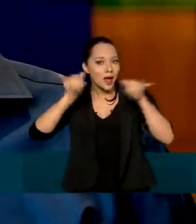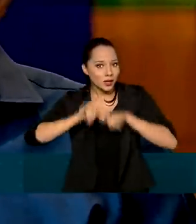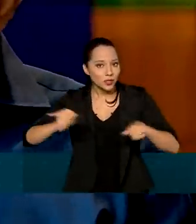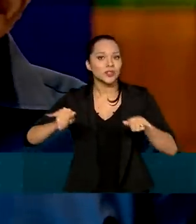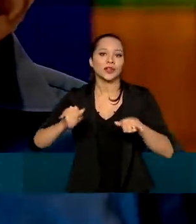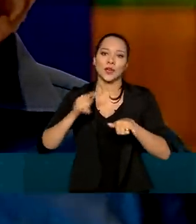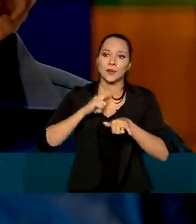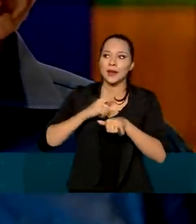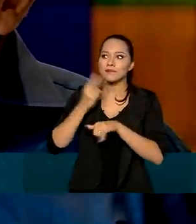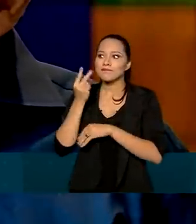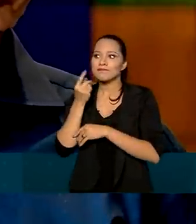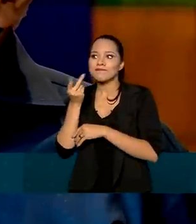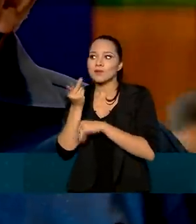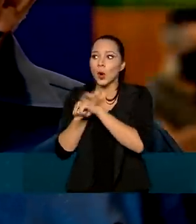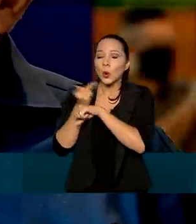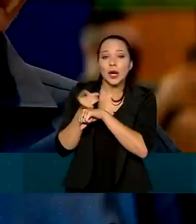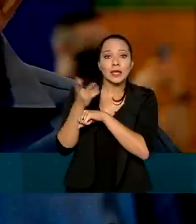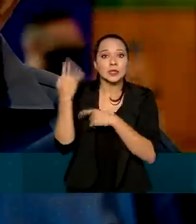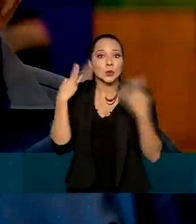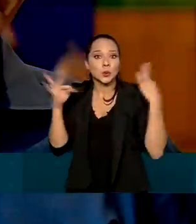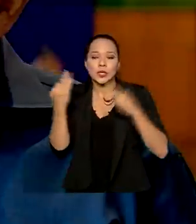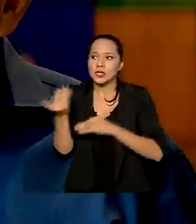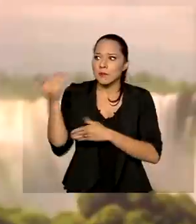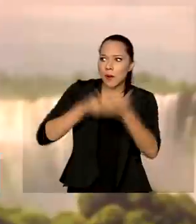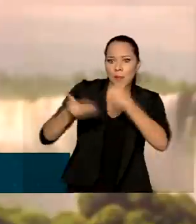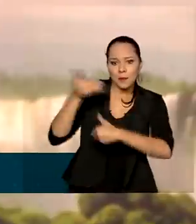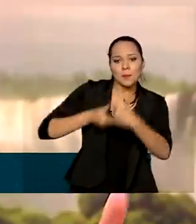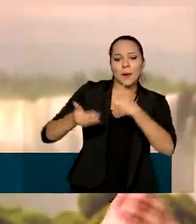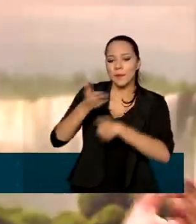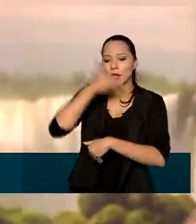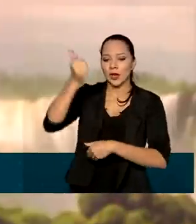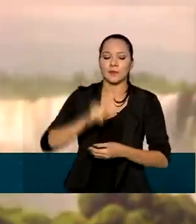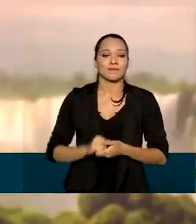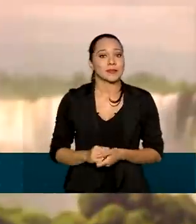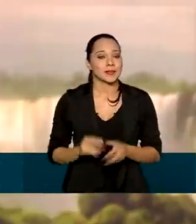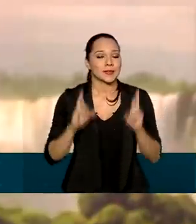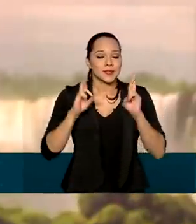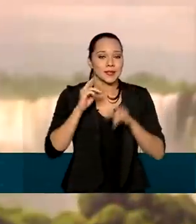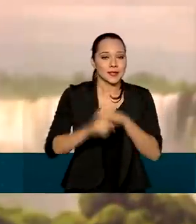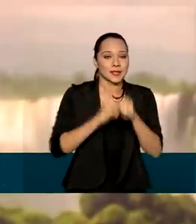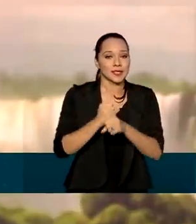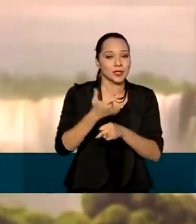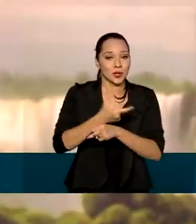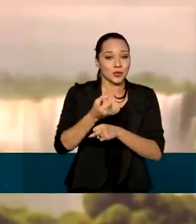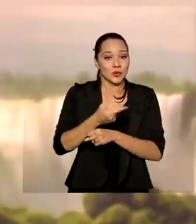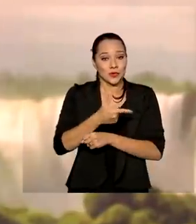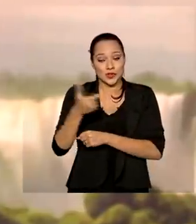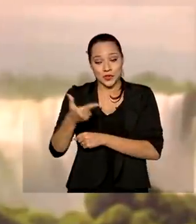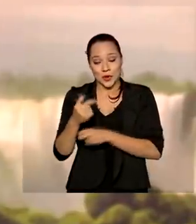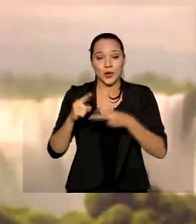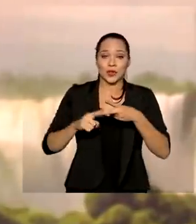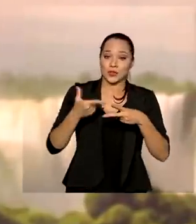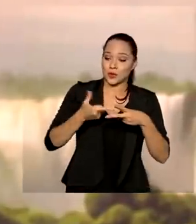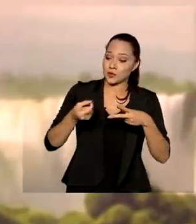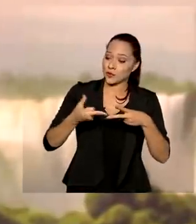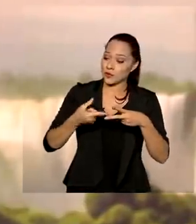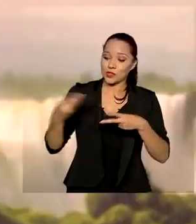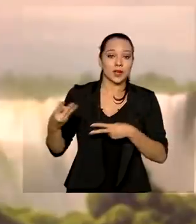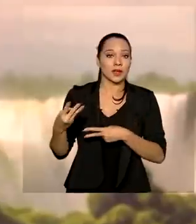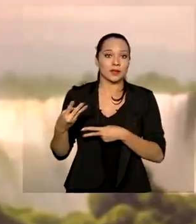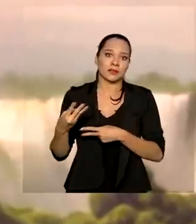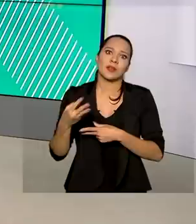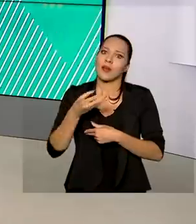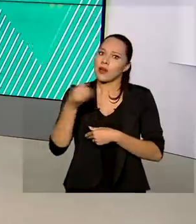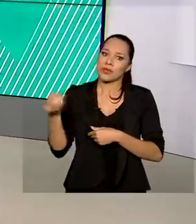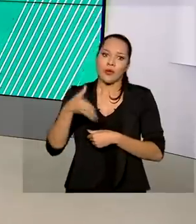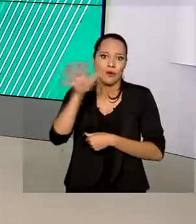passageiros, melhorar a nossa logística. E 2022, 2023, um novo cenário para Foz